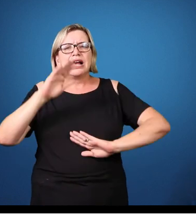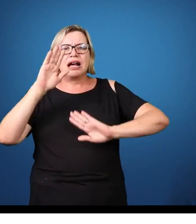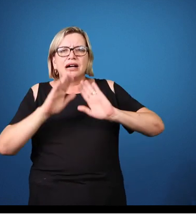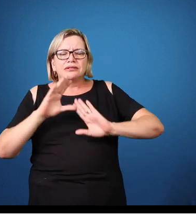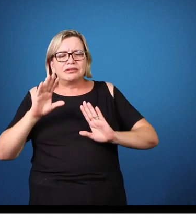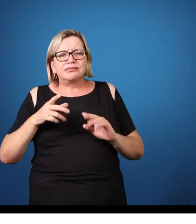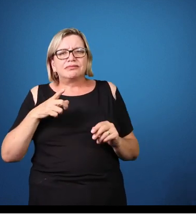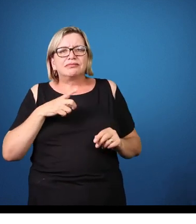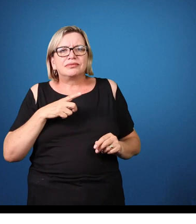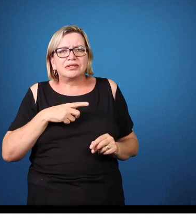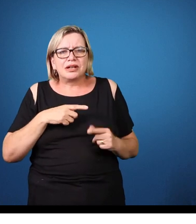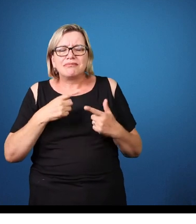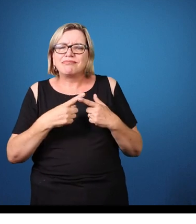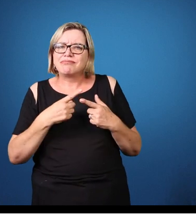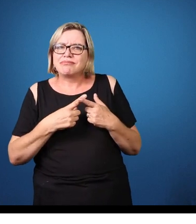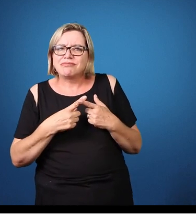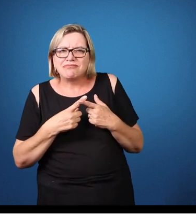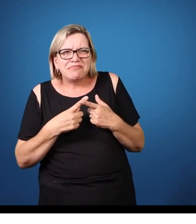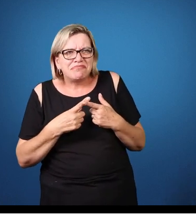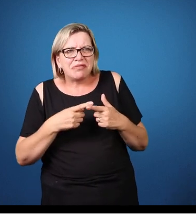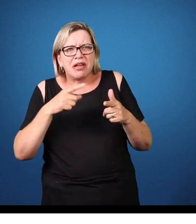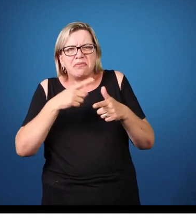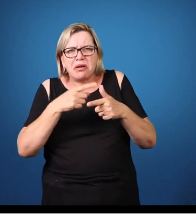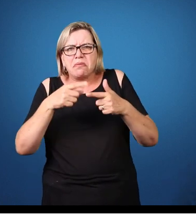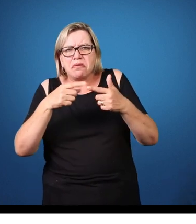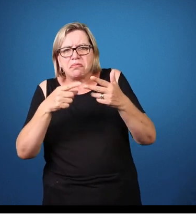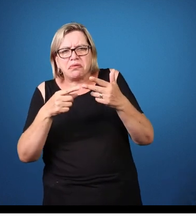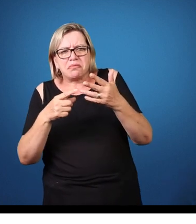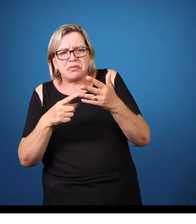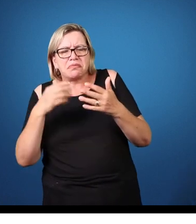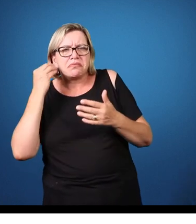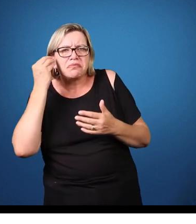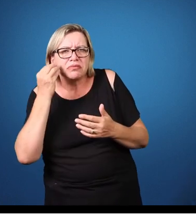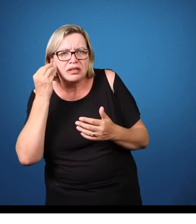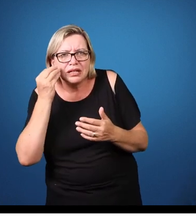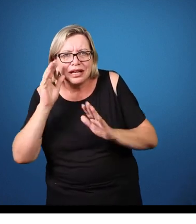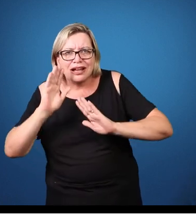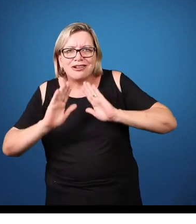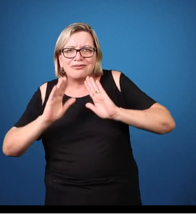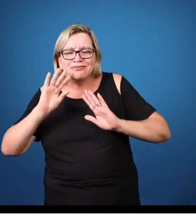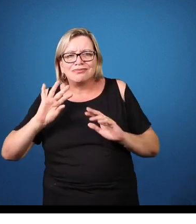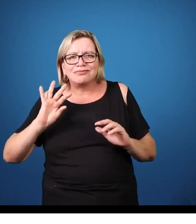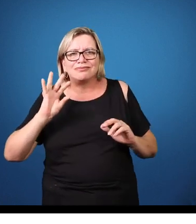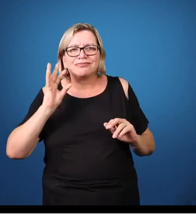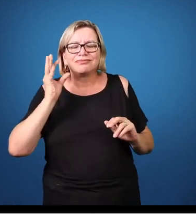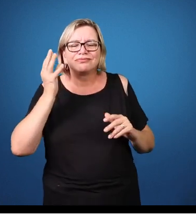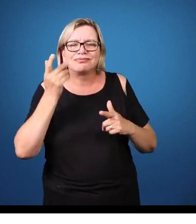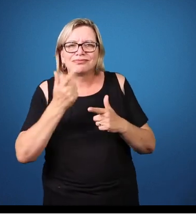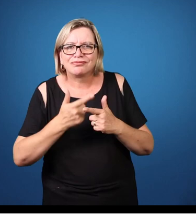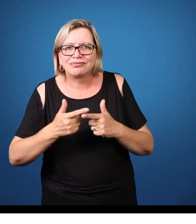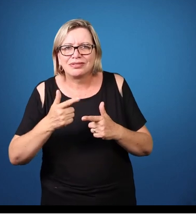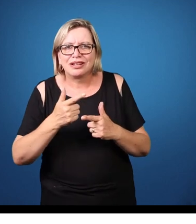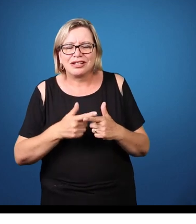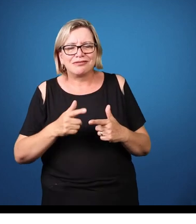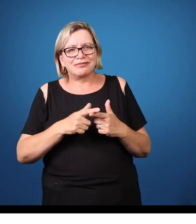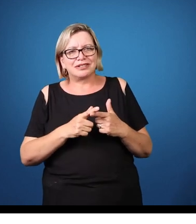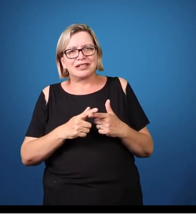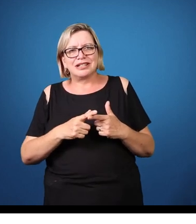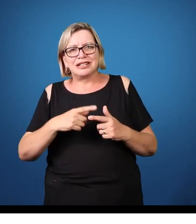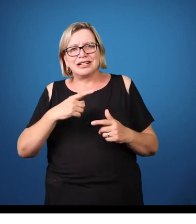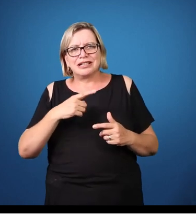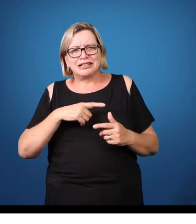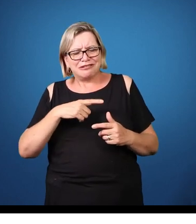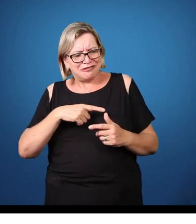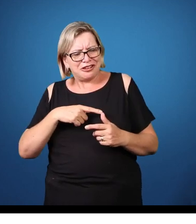alguns transtornos que são localizados, né? Então, olha, tem um bom relacionamento com as pessoas, não está triste, não tem nenhum